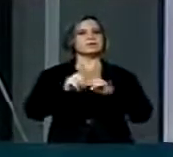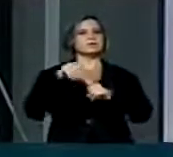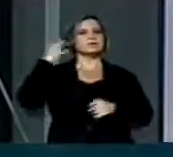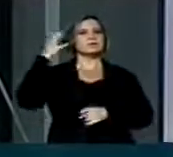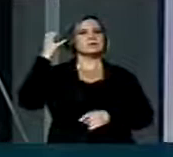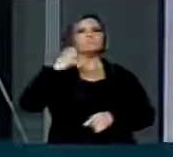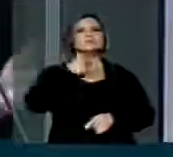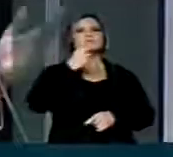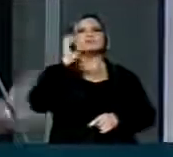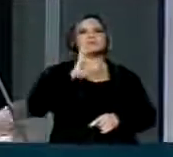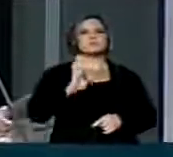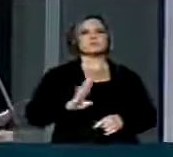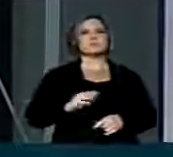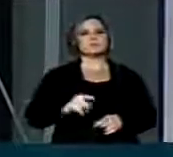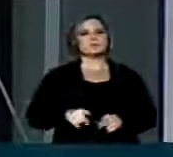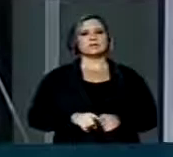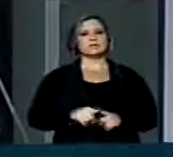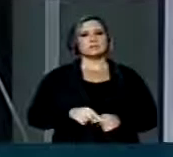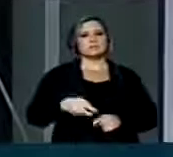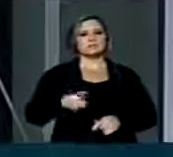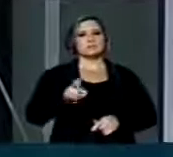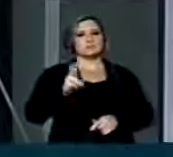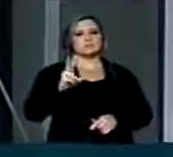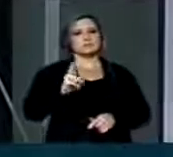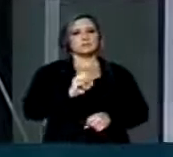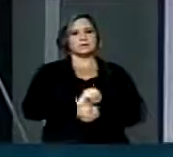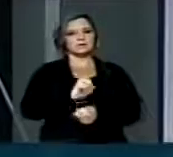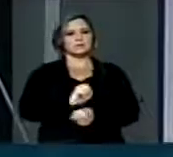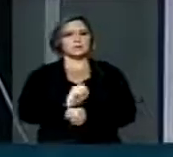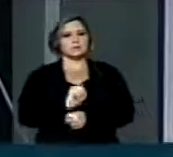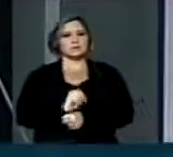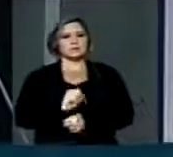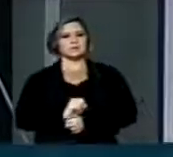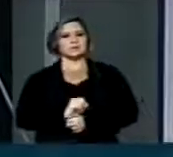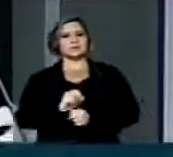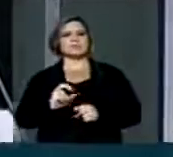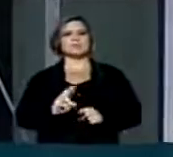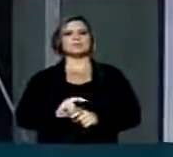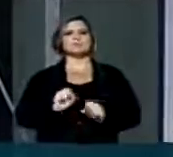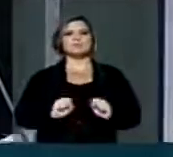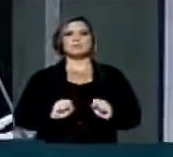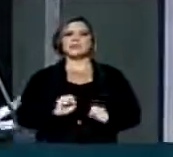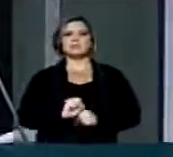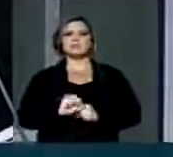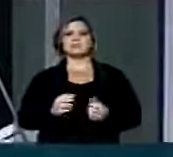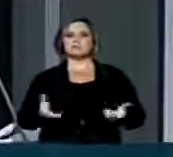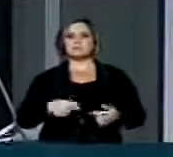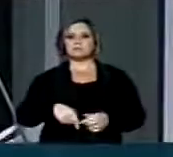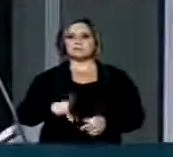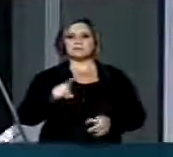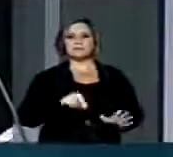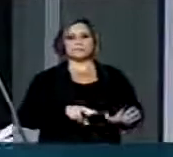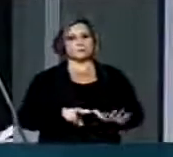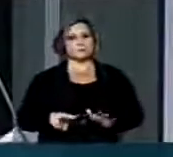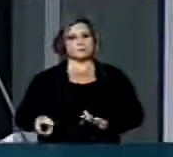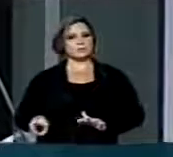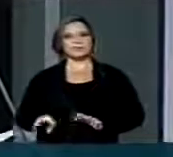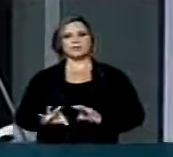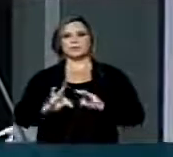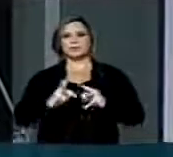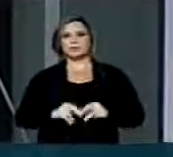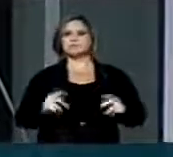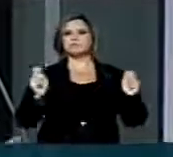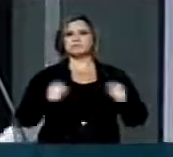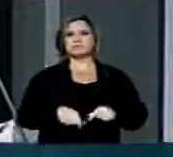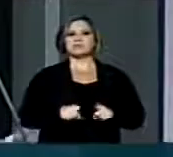voz do Brasil. Permanece ainda aguardando essa regulamentação e espero que esta semana todos